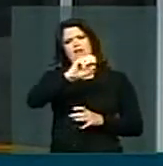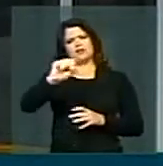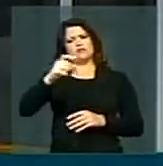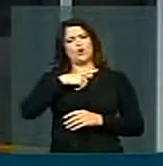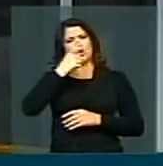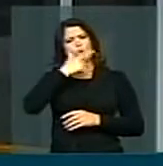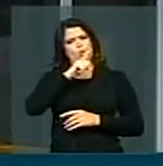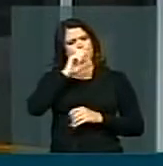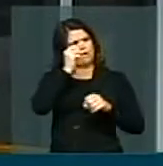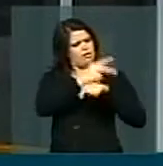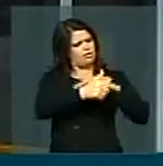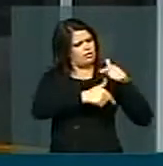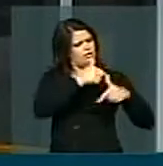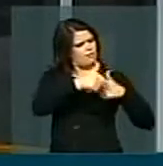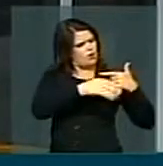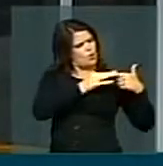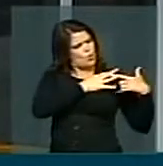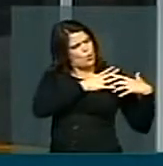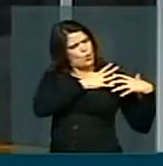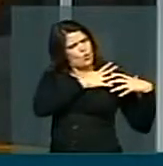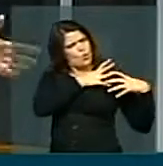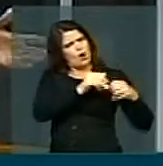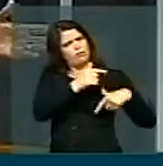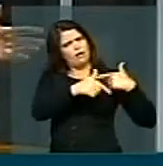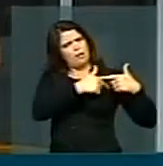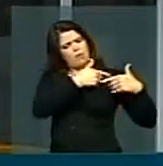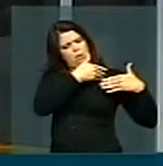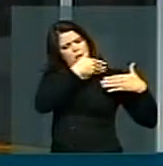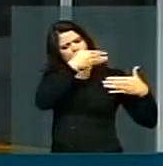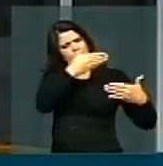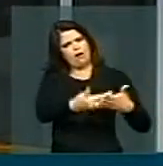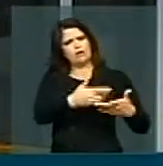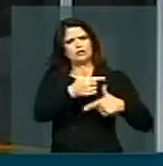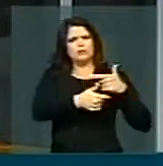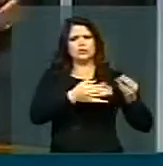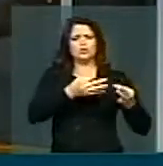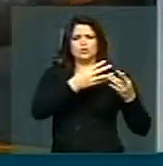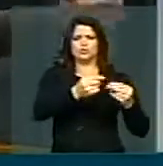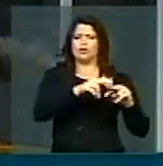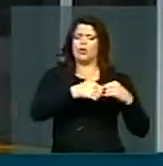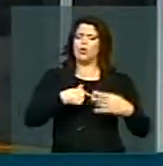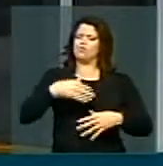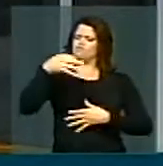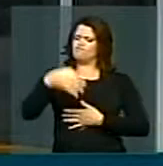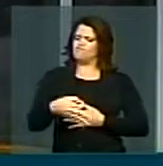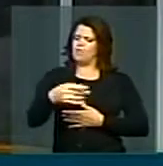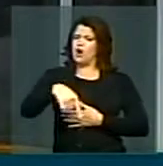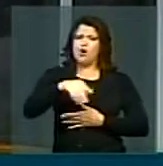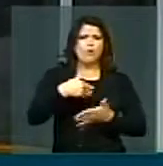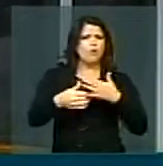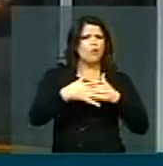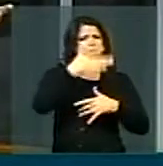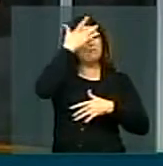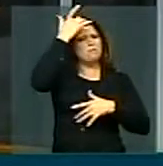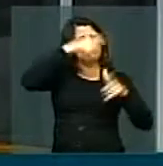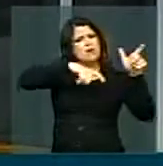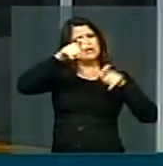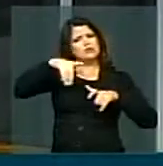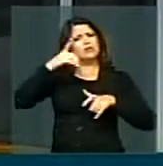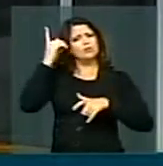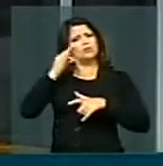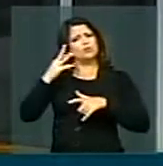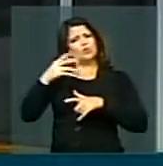conquista do trabalhador, não é a dádiva. Agora, tenho certeza que qualquer um desses deputados, ou qualquer